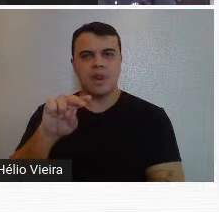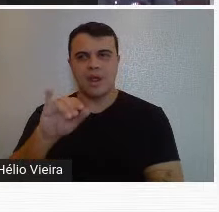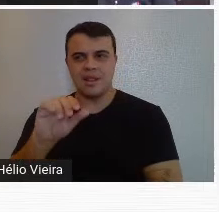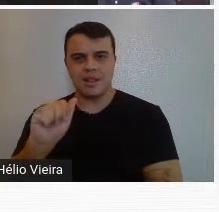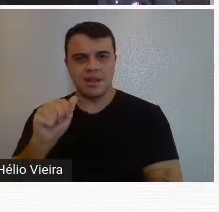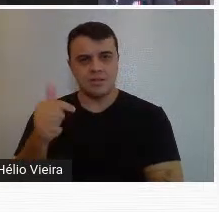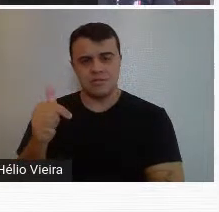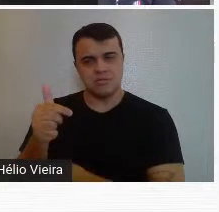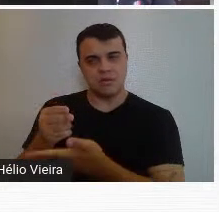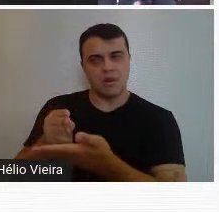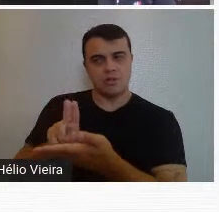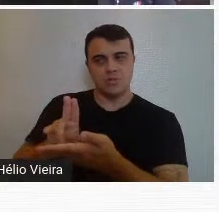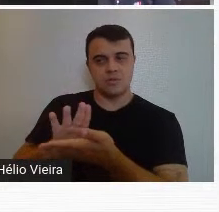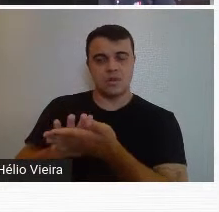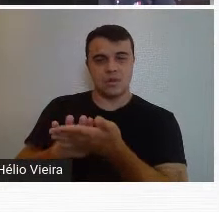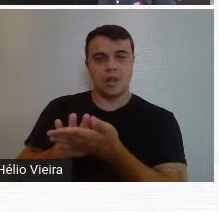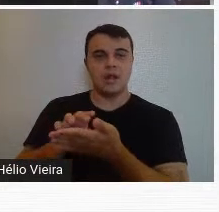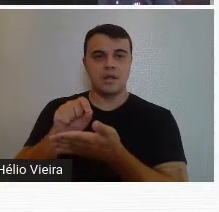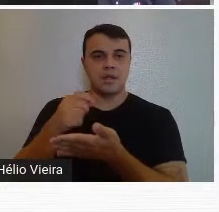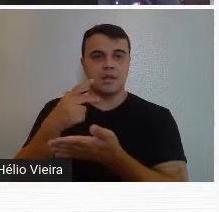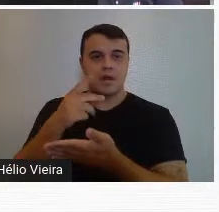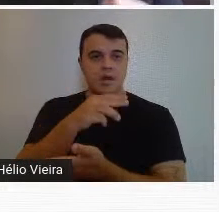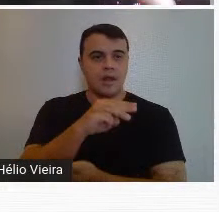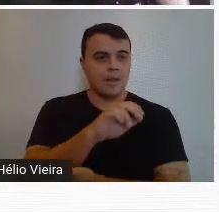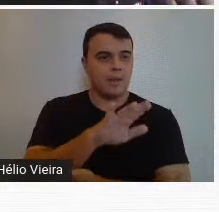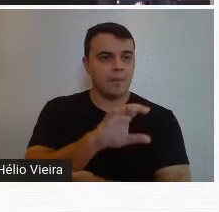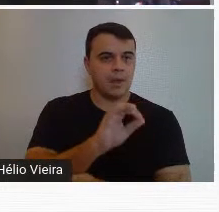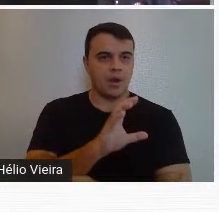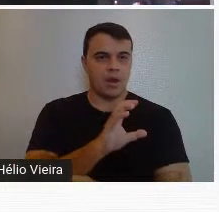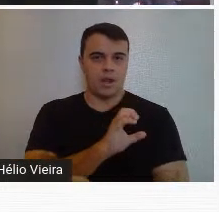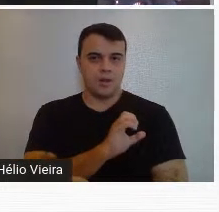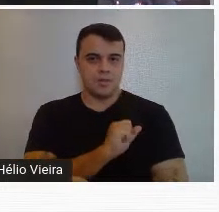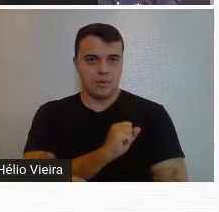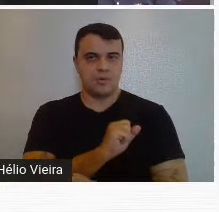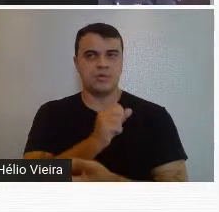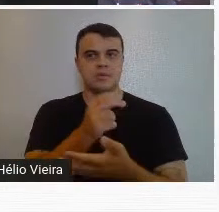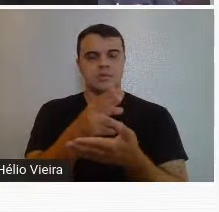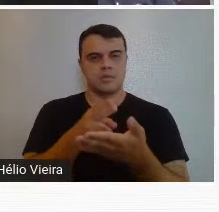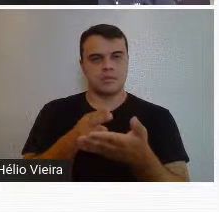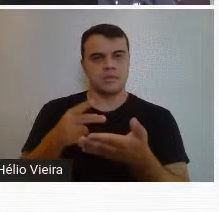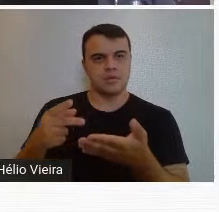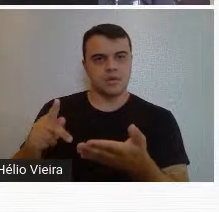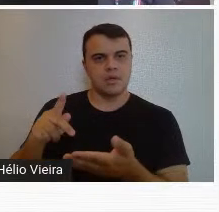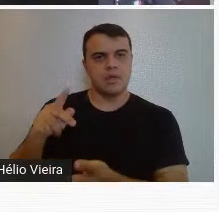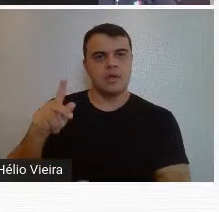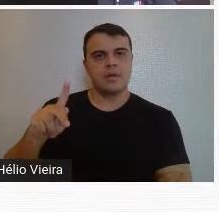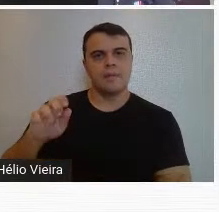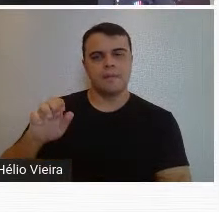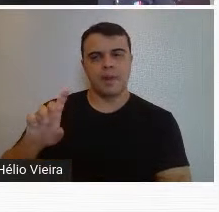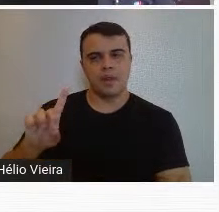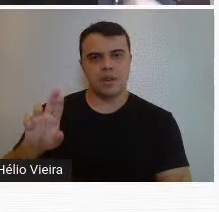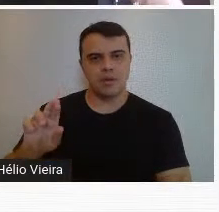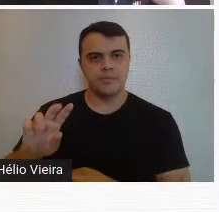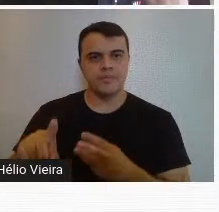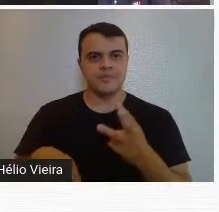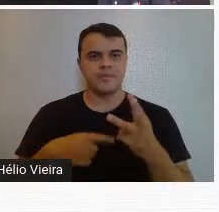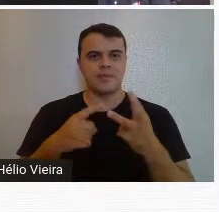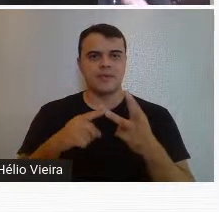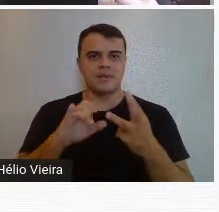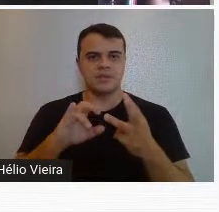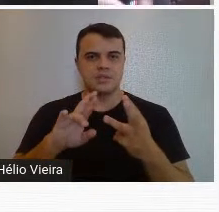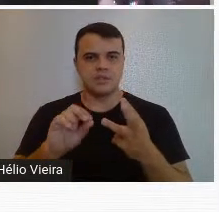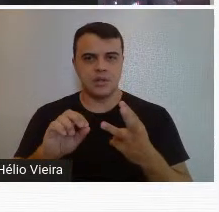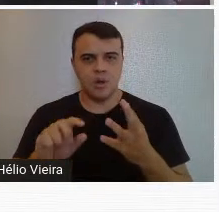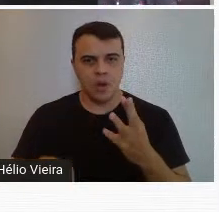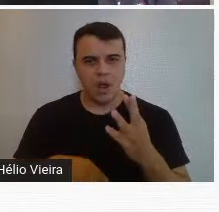as ilustrações dele, mas tem relatos que o Mário de Andrade adorou os desenhos do Pedro Nava, o Ciro dos Anjos, o Aquiles